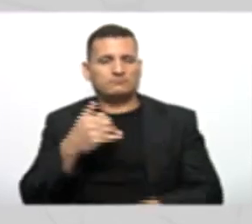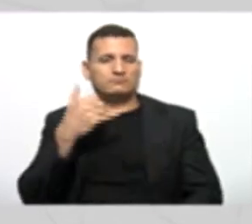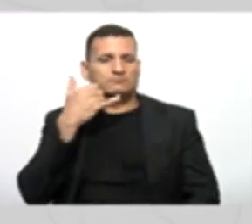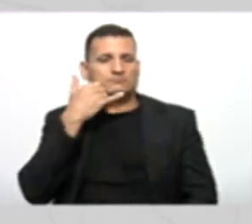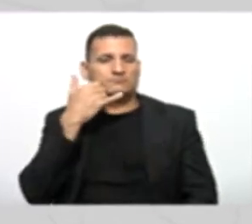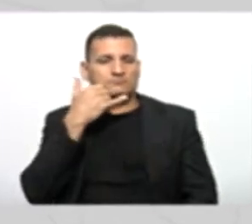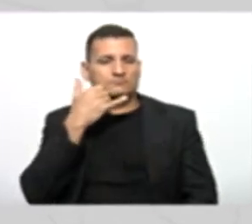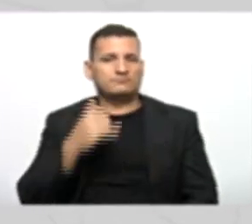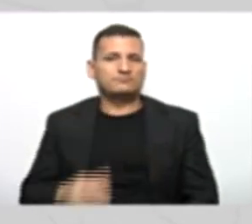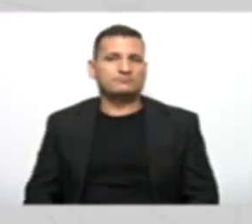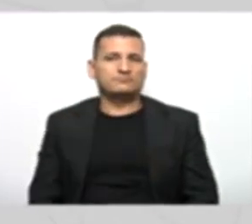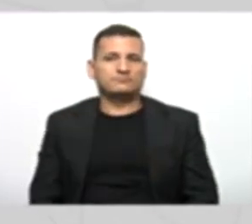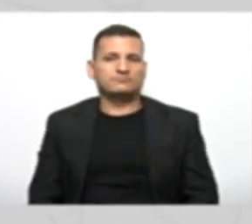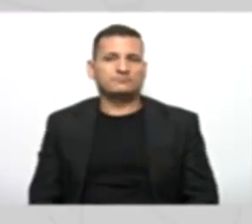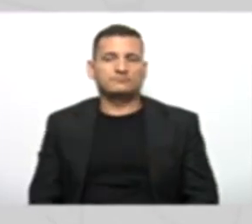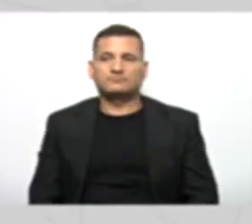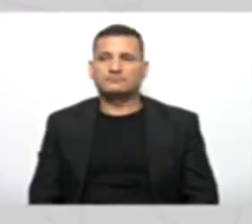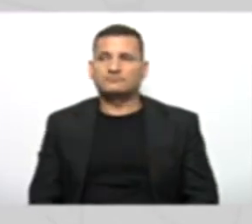Digite